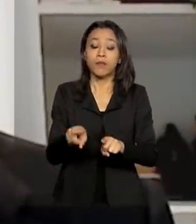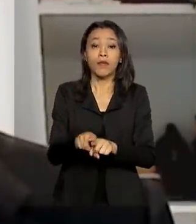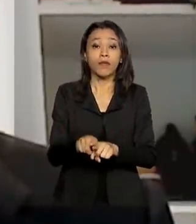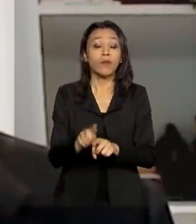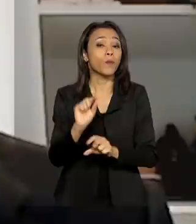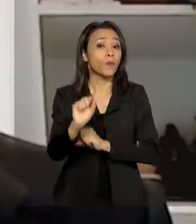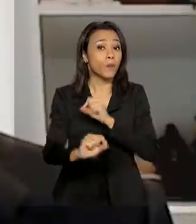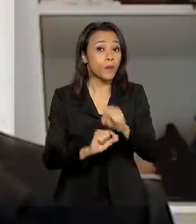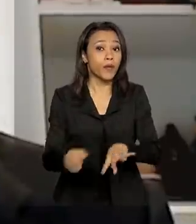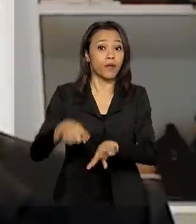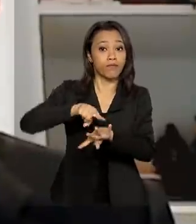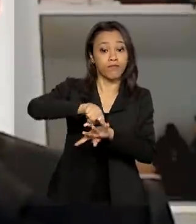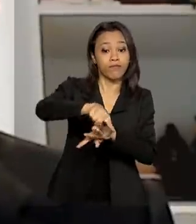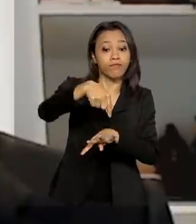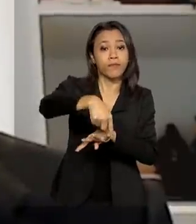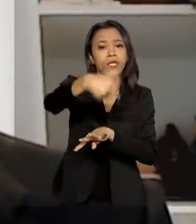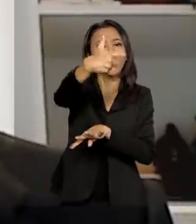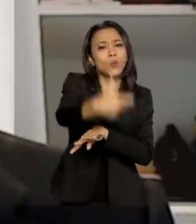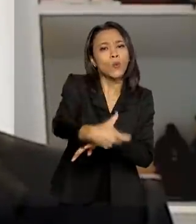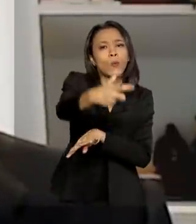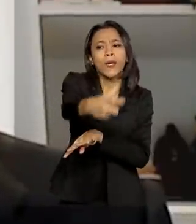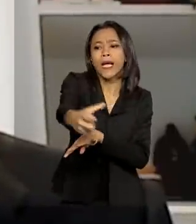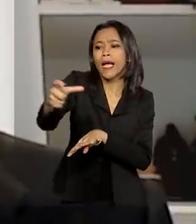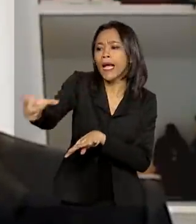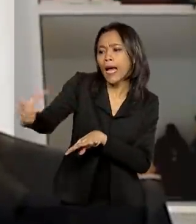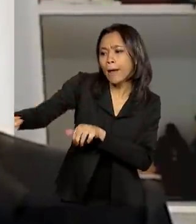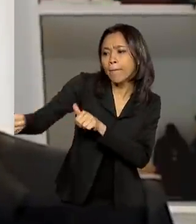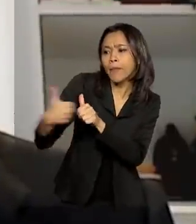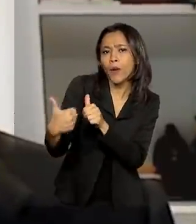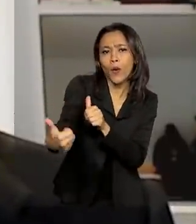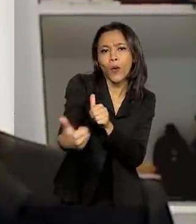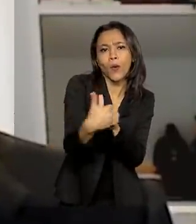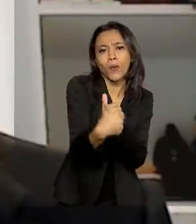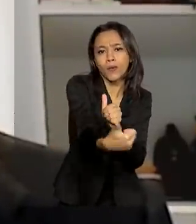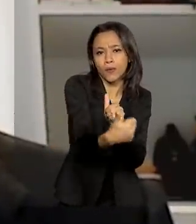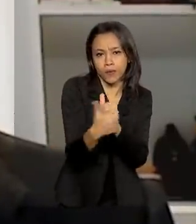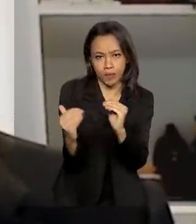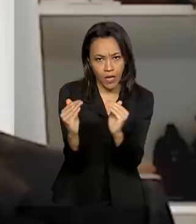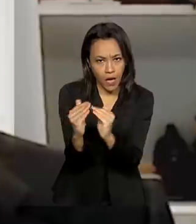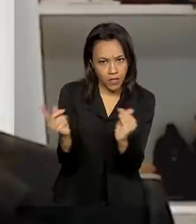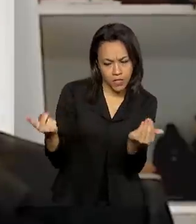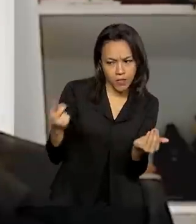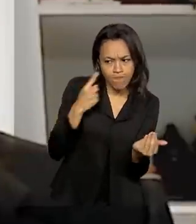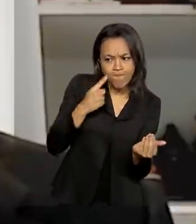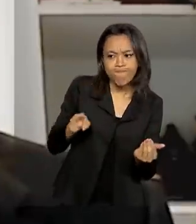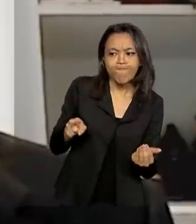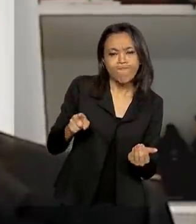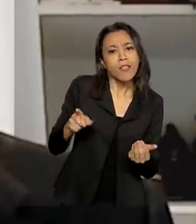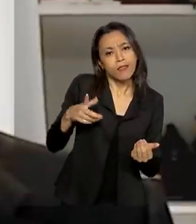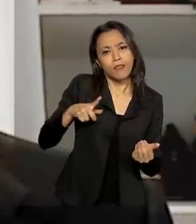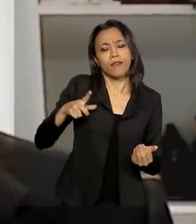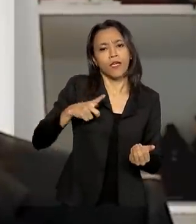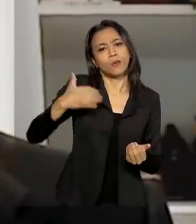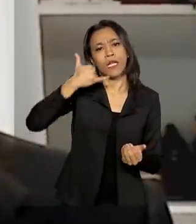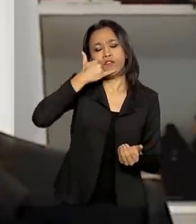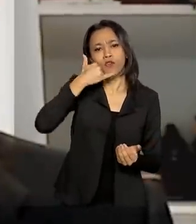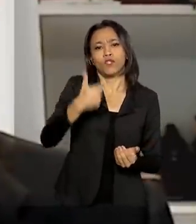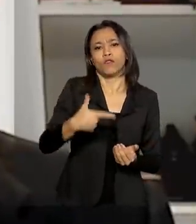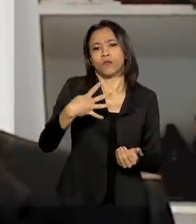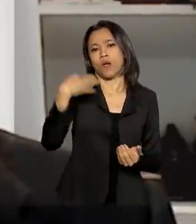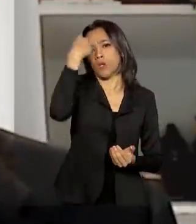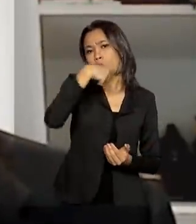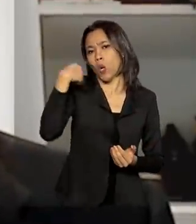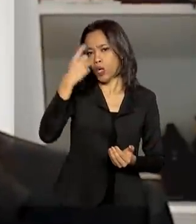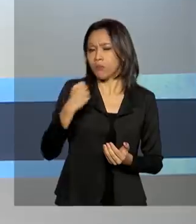como em localidades onde você tem uma agência próxima ali que você consiga ver, você tem um telefone de plantão onde você